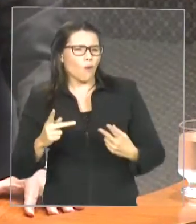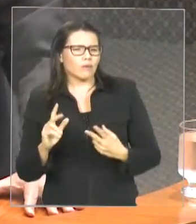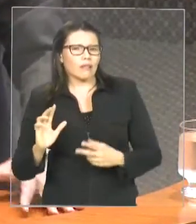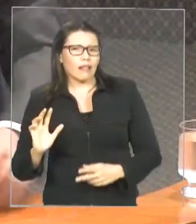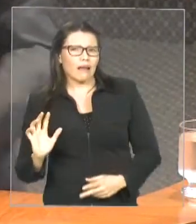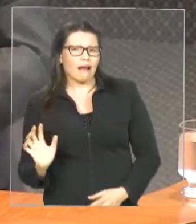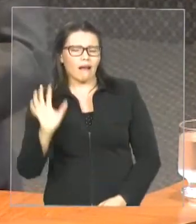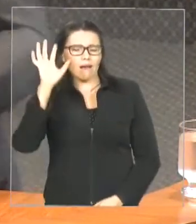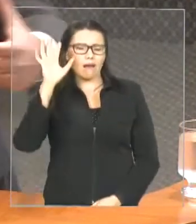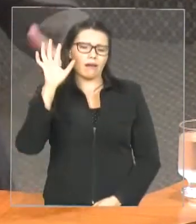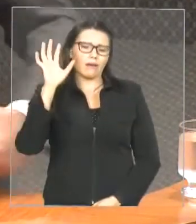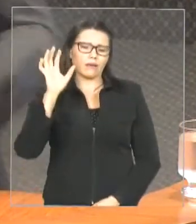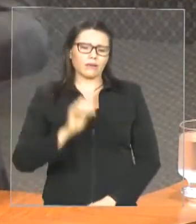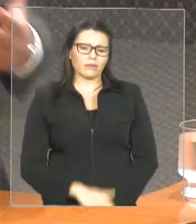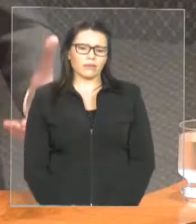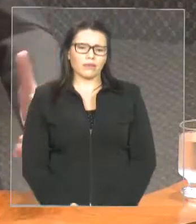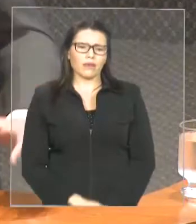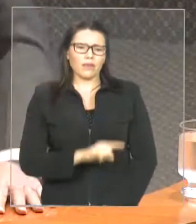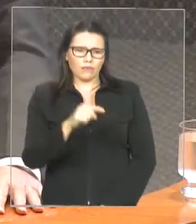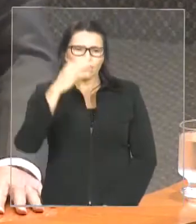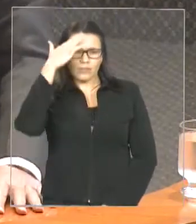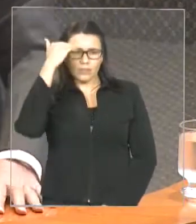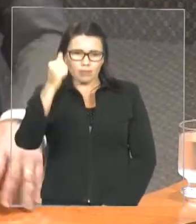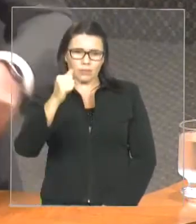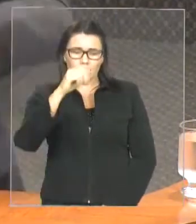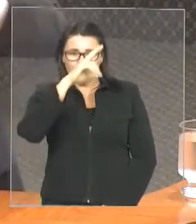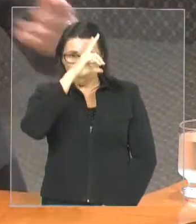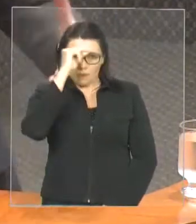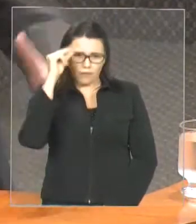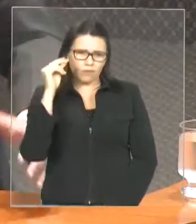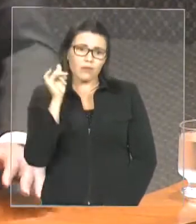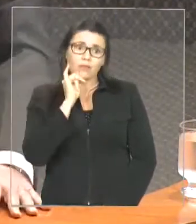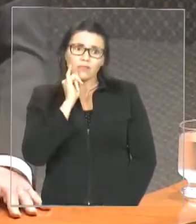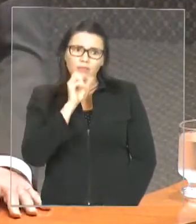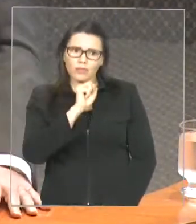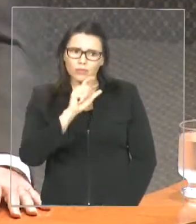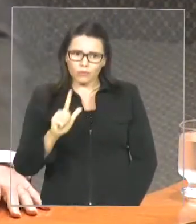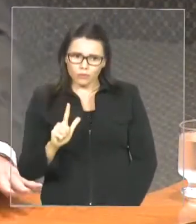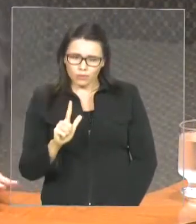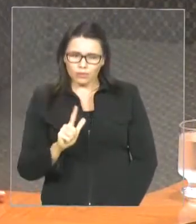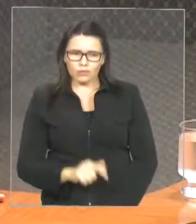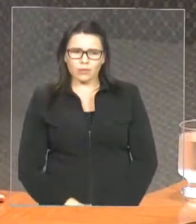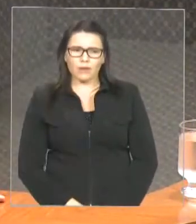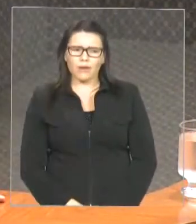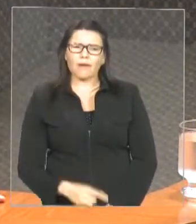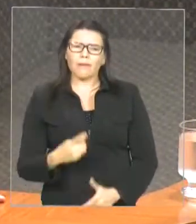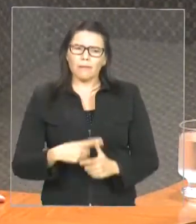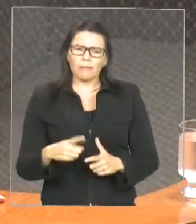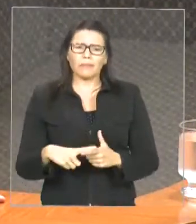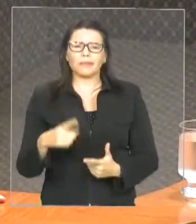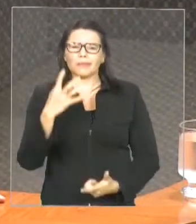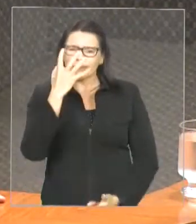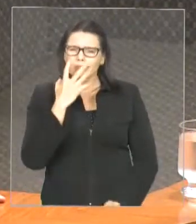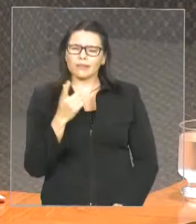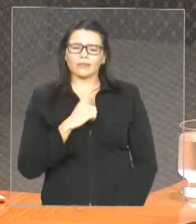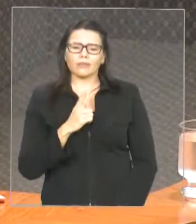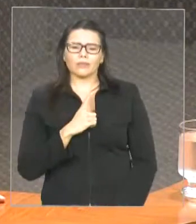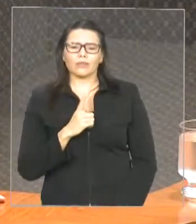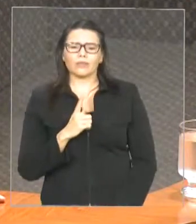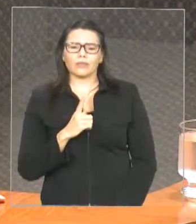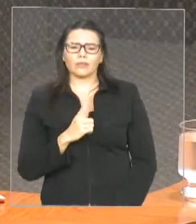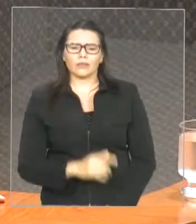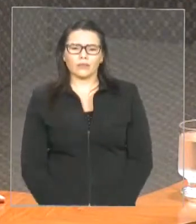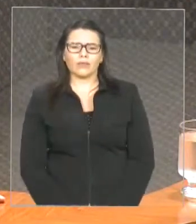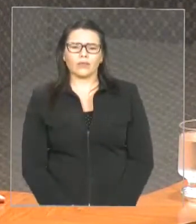que são as que têm mais problemas estruturantes, como das demais prefeituras também, todas carecem de